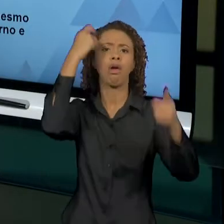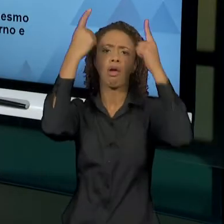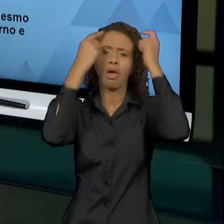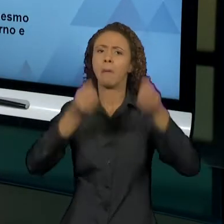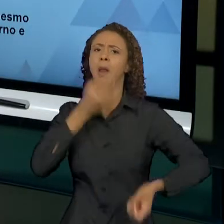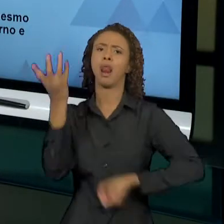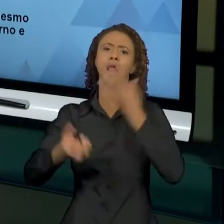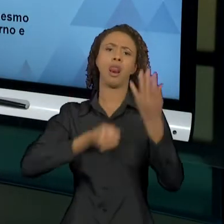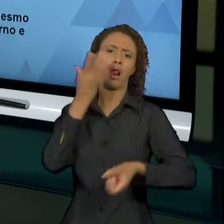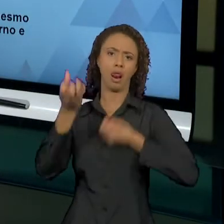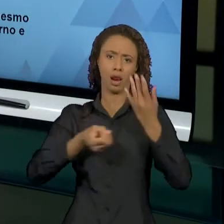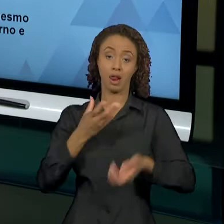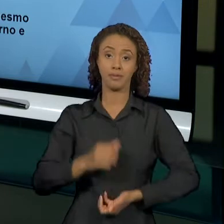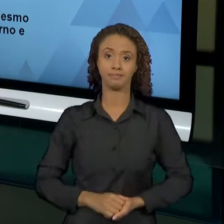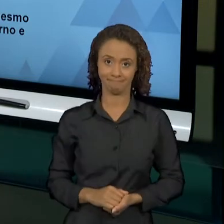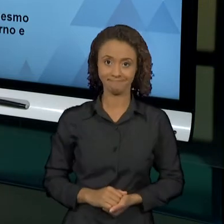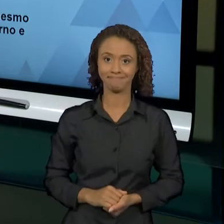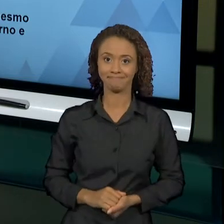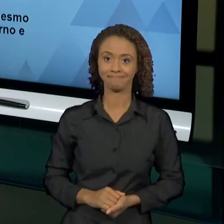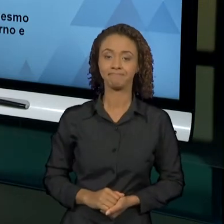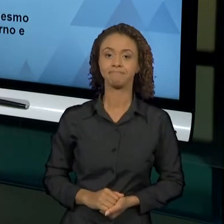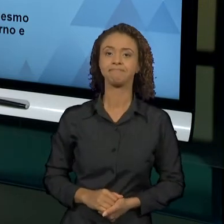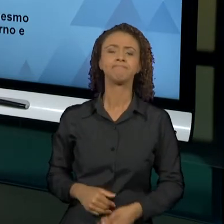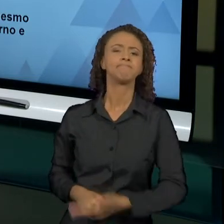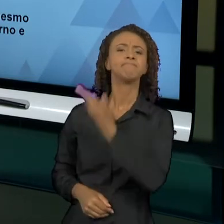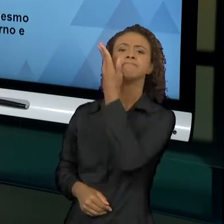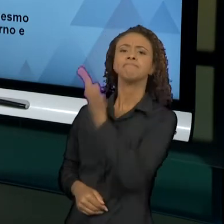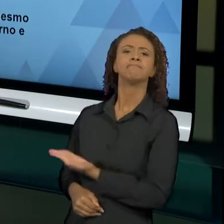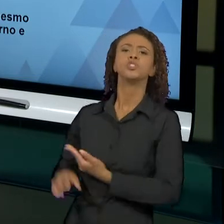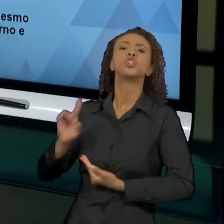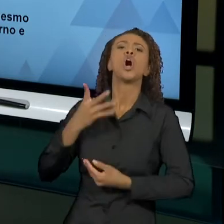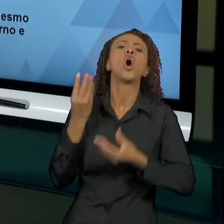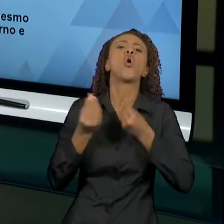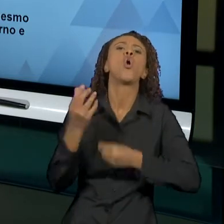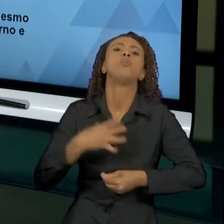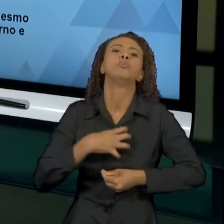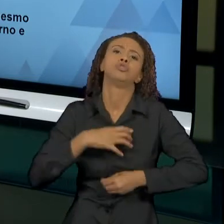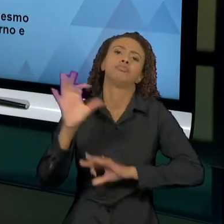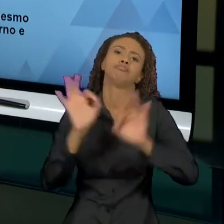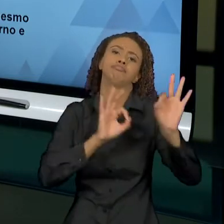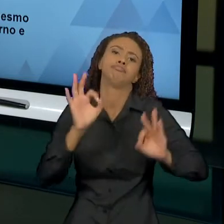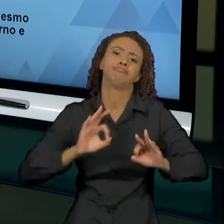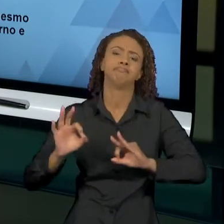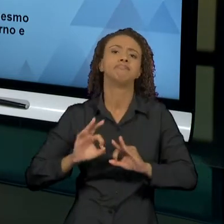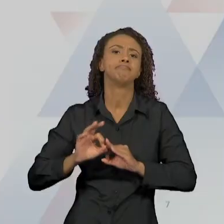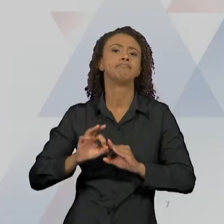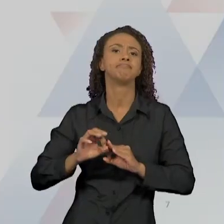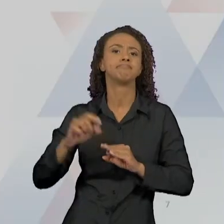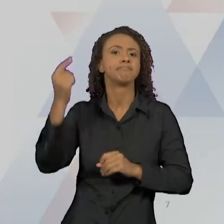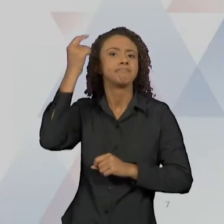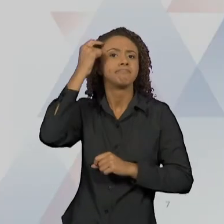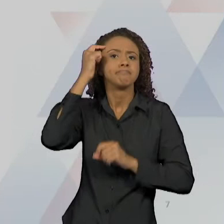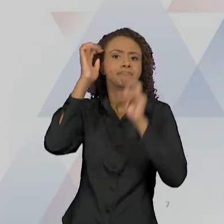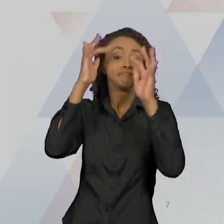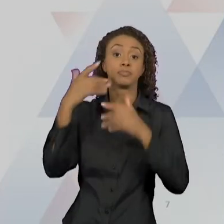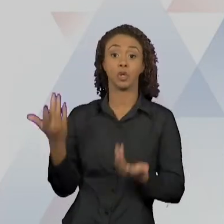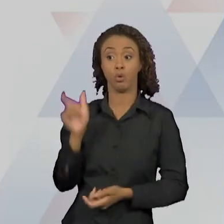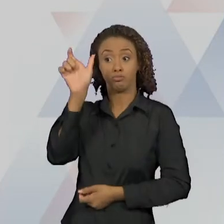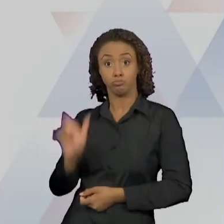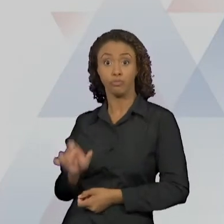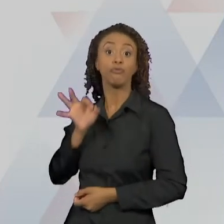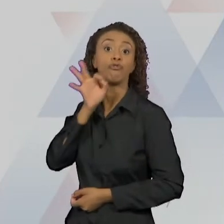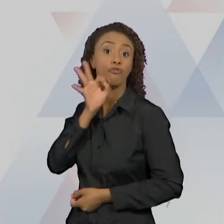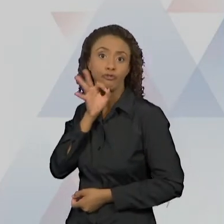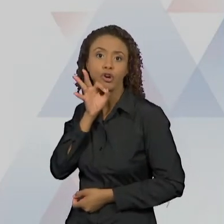basicamente eu vou passar pela estrutura psíquica. Então o Freud primeiro, ele vai definir uma primeira